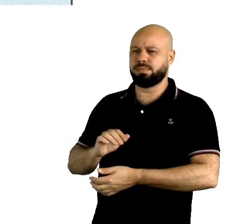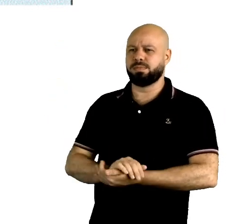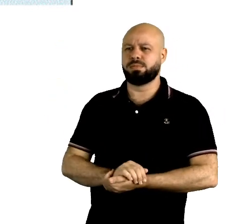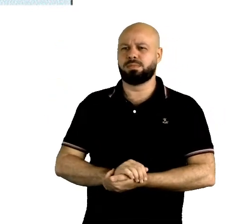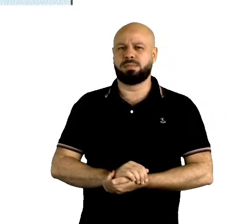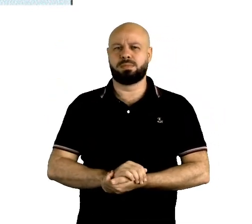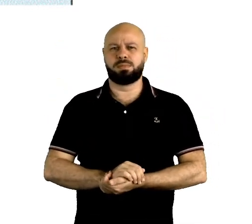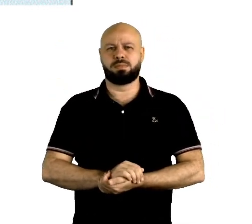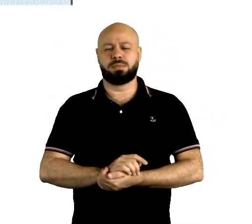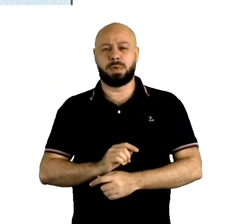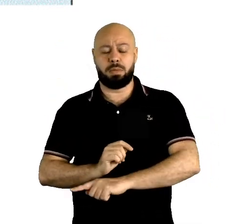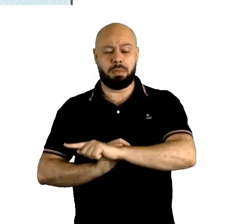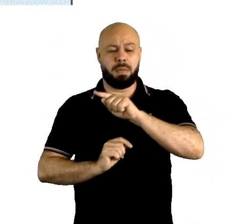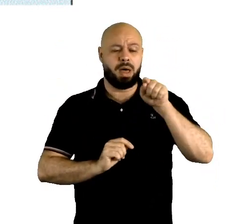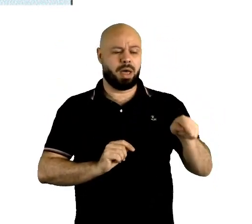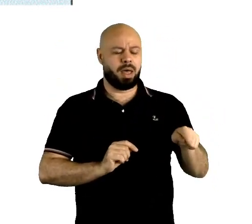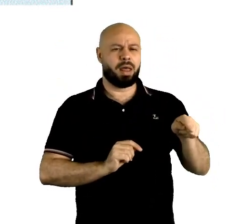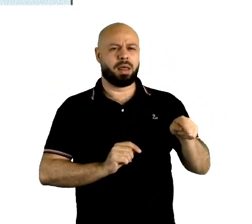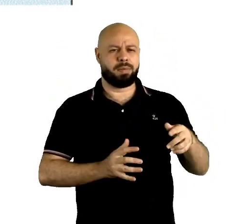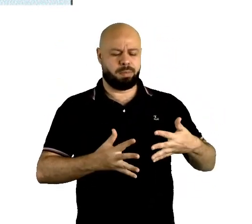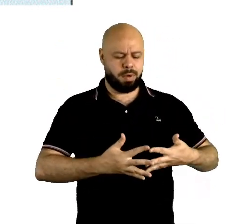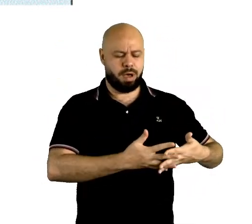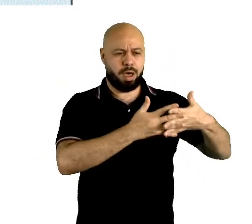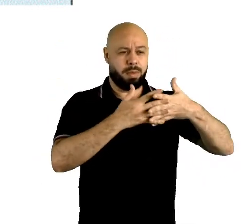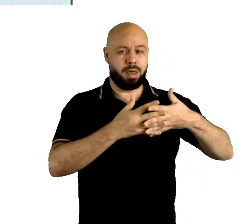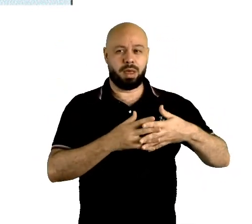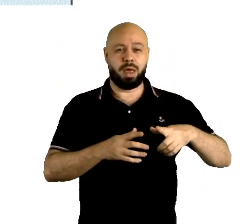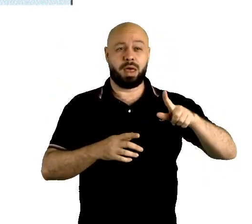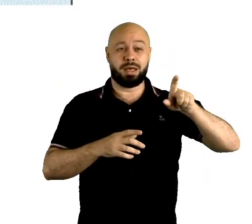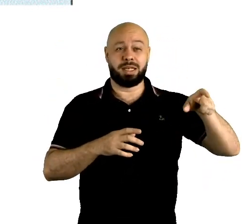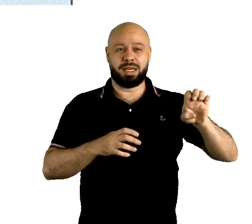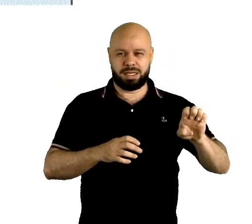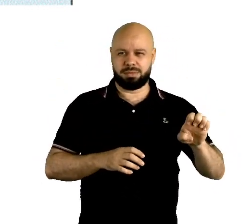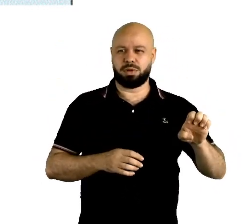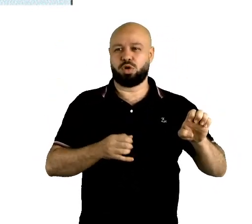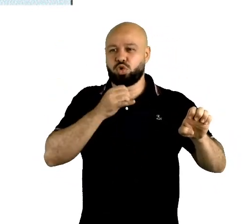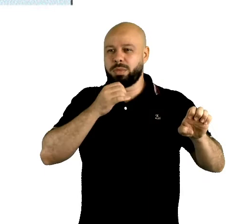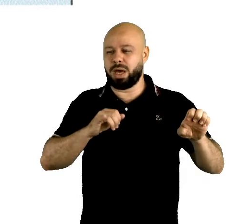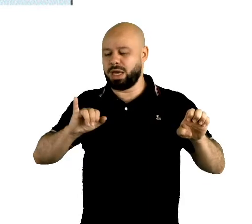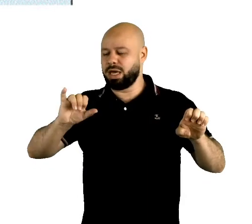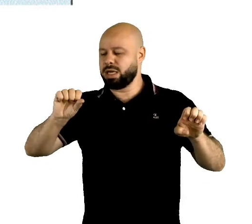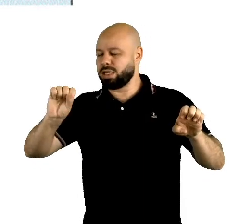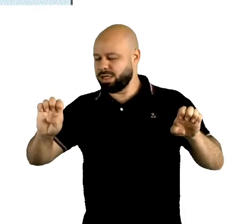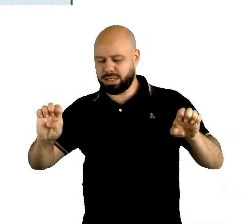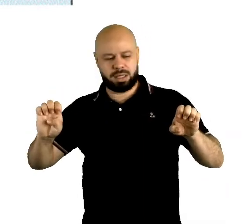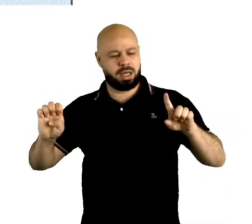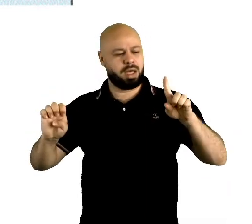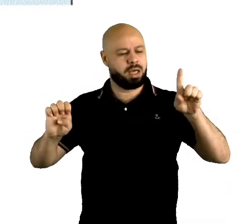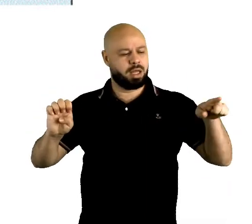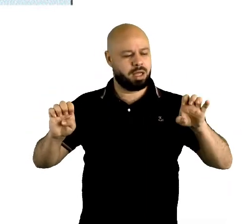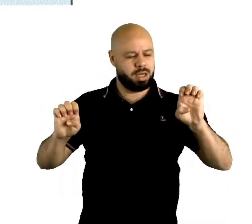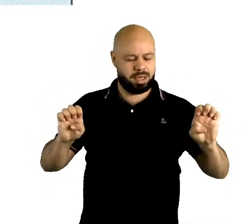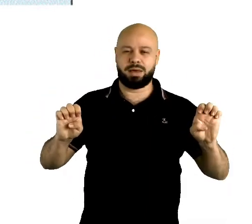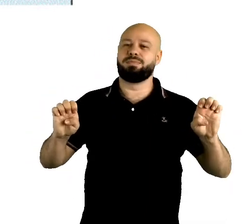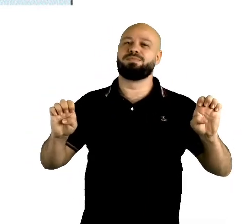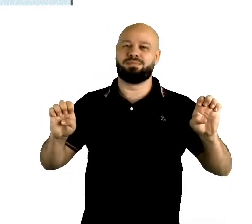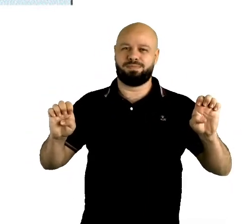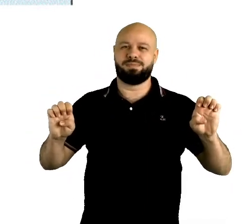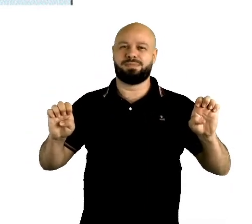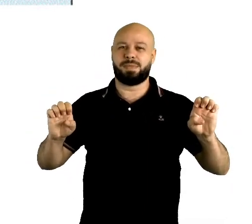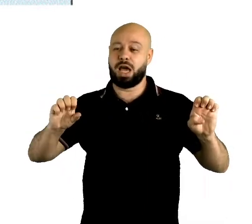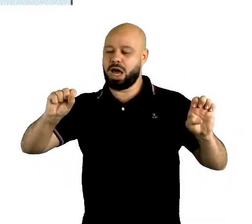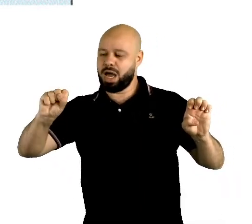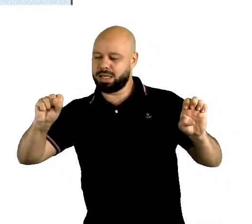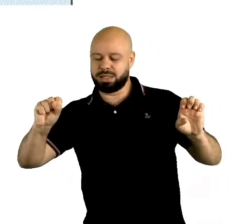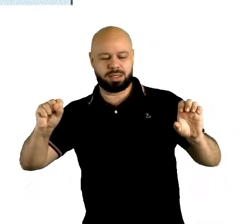britânico, enquanto no americano fica o Z, Que é o se desculpar. Organize, no inglês britânico